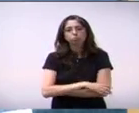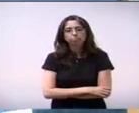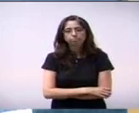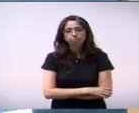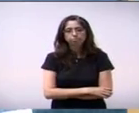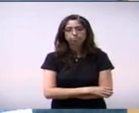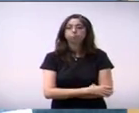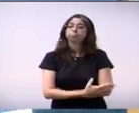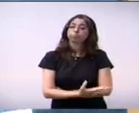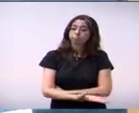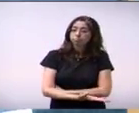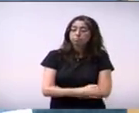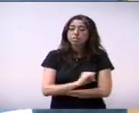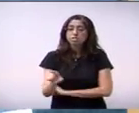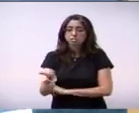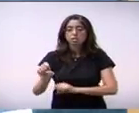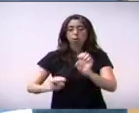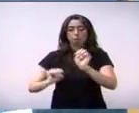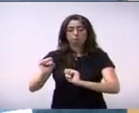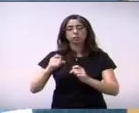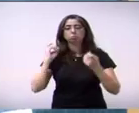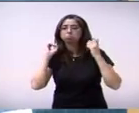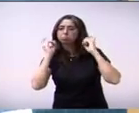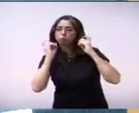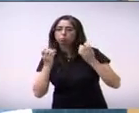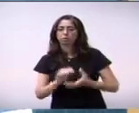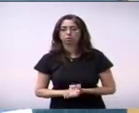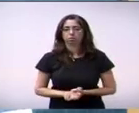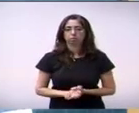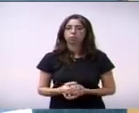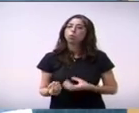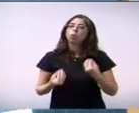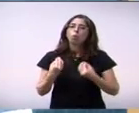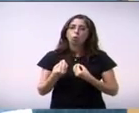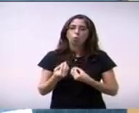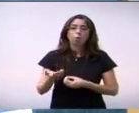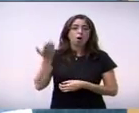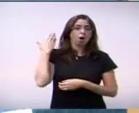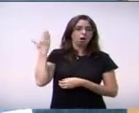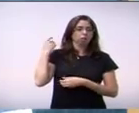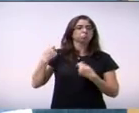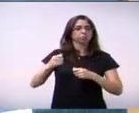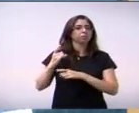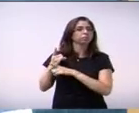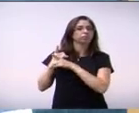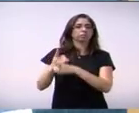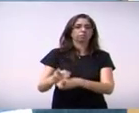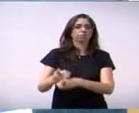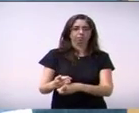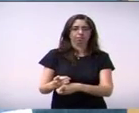se ela estivesse tão preocupada, ela já deveria ter obrigação de ter instruído lá atrás e não o fez.